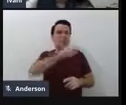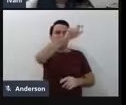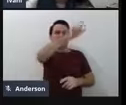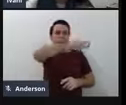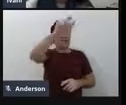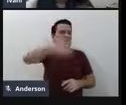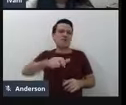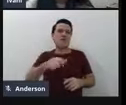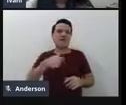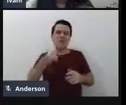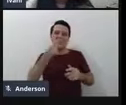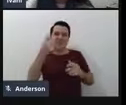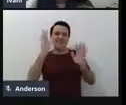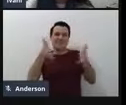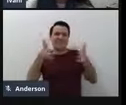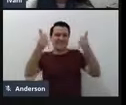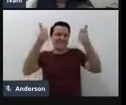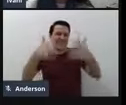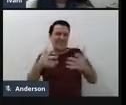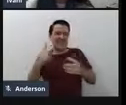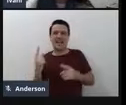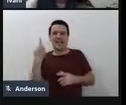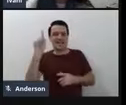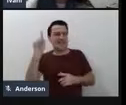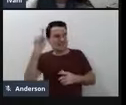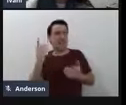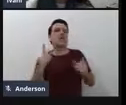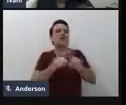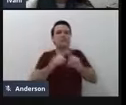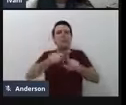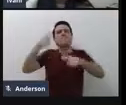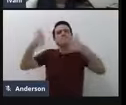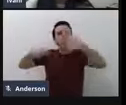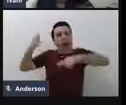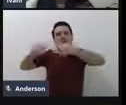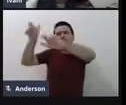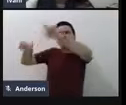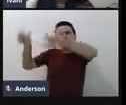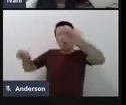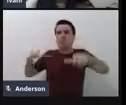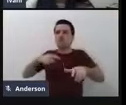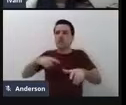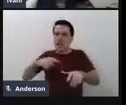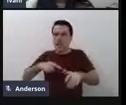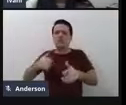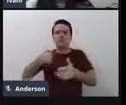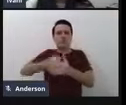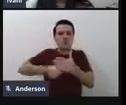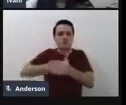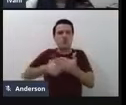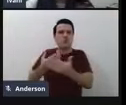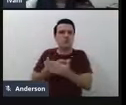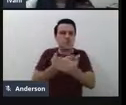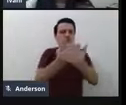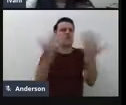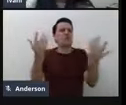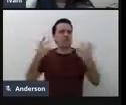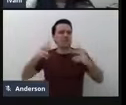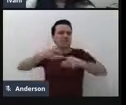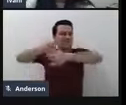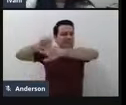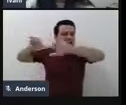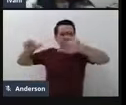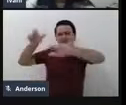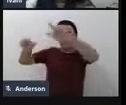como as pessoas que eu já citei, e outras, né, que estão aí no cenário, exemplo, do professor Galvão Filho, enfim.